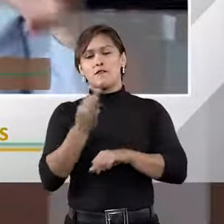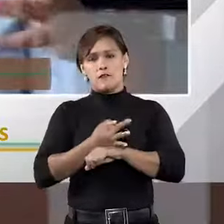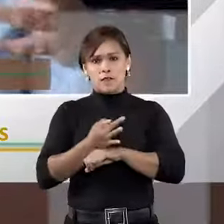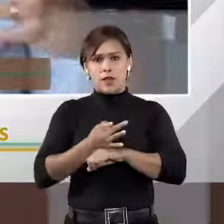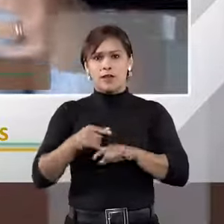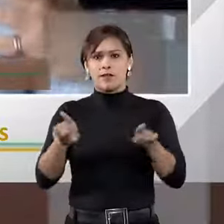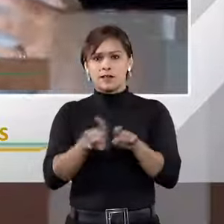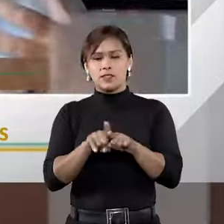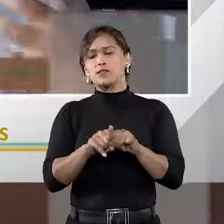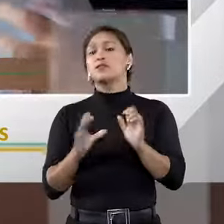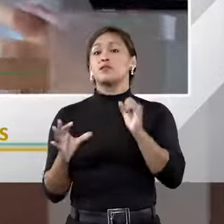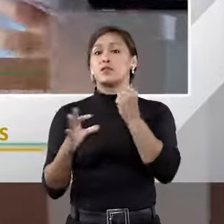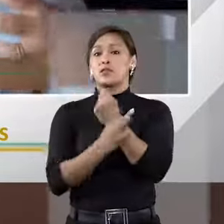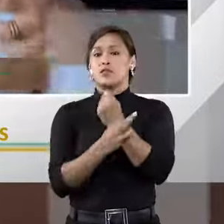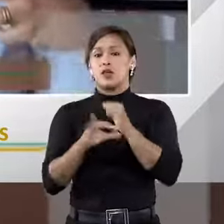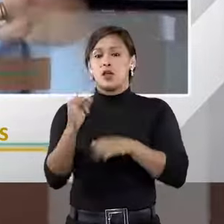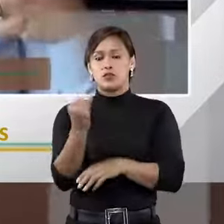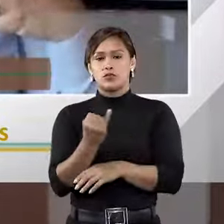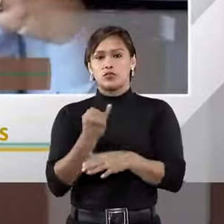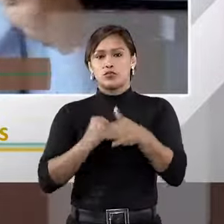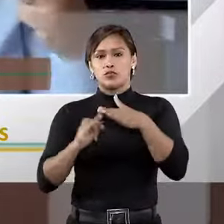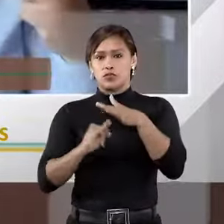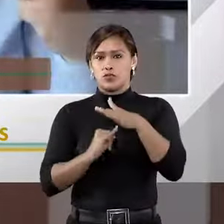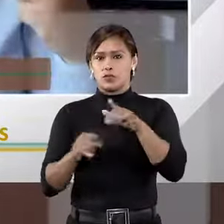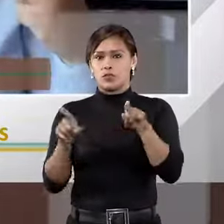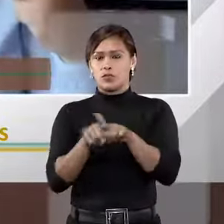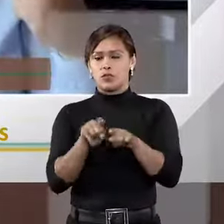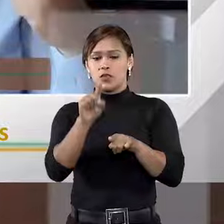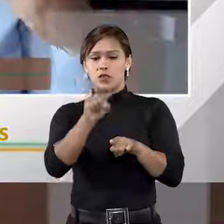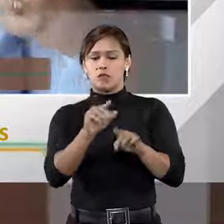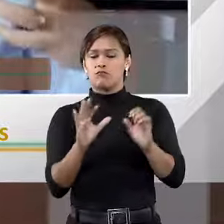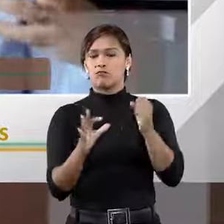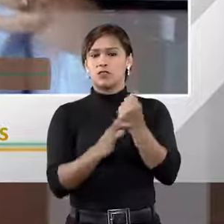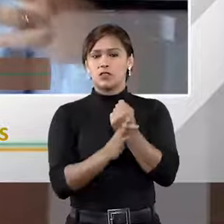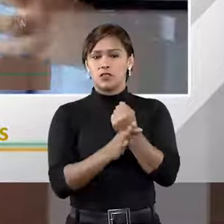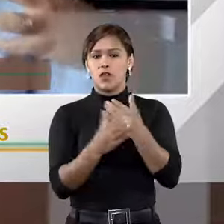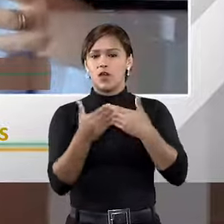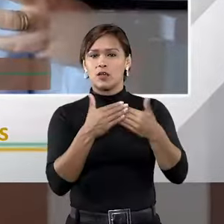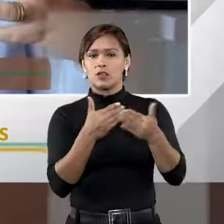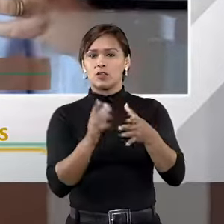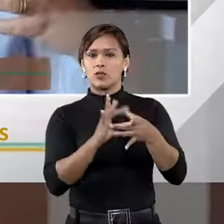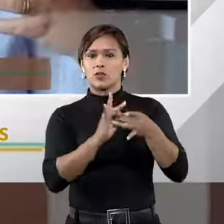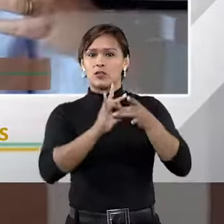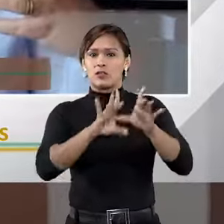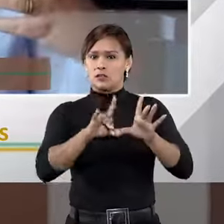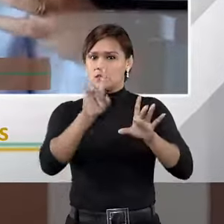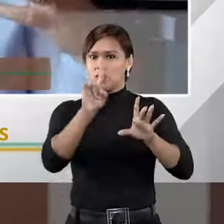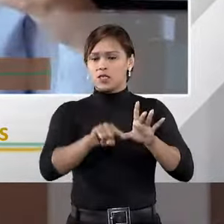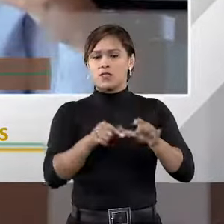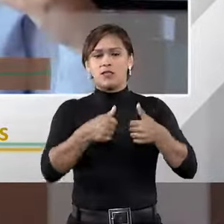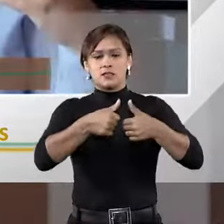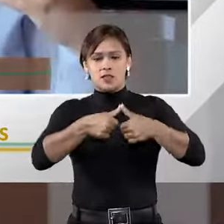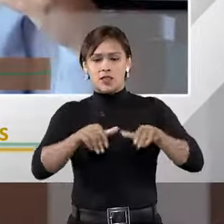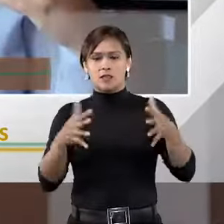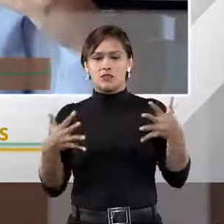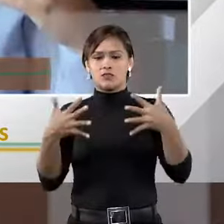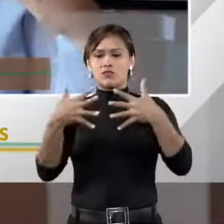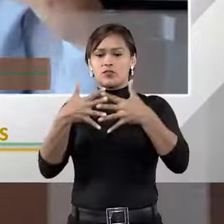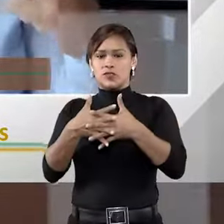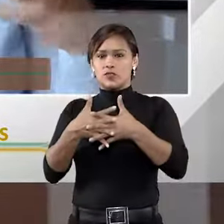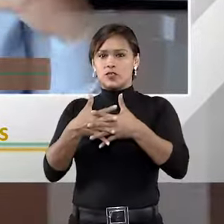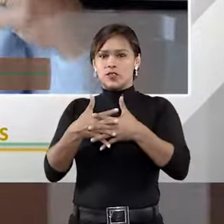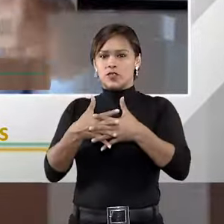ele tem uma segurança institucional. Então, a sua independência, ela está atrelada